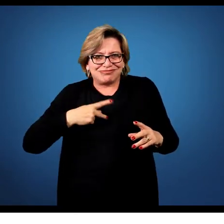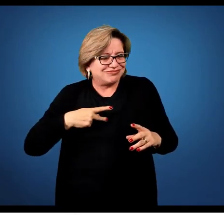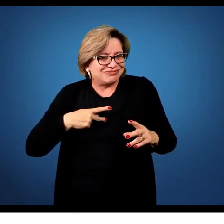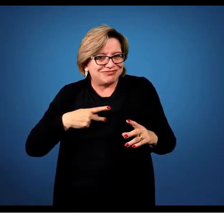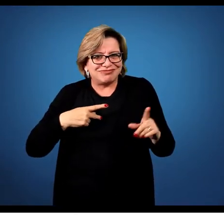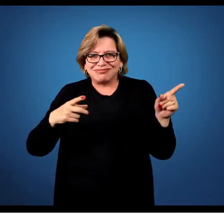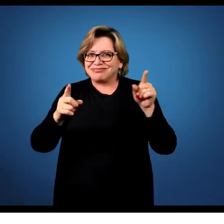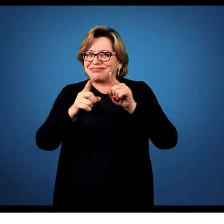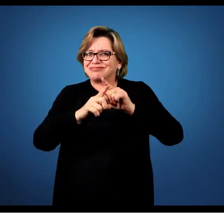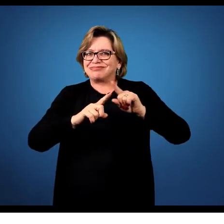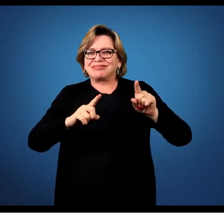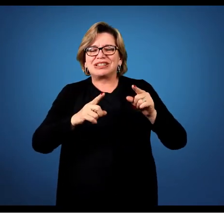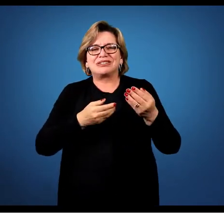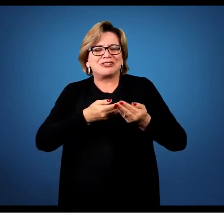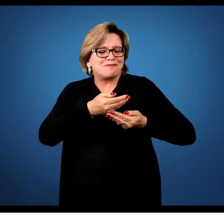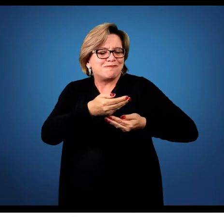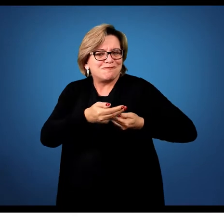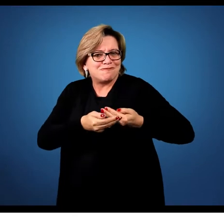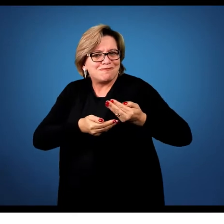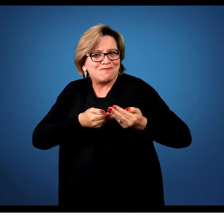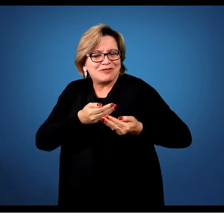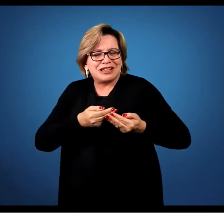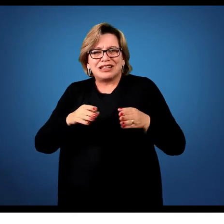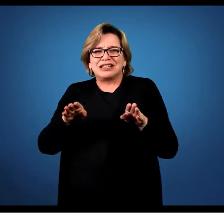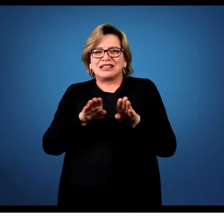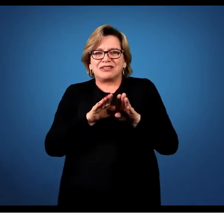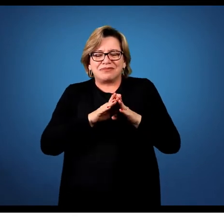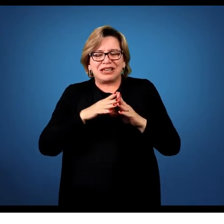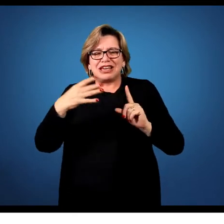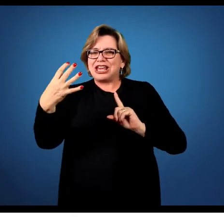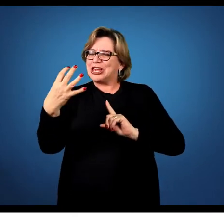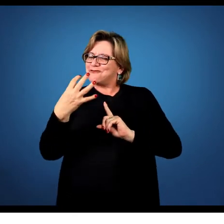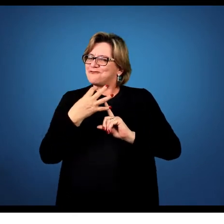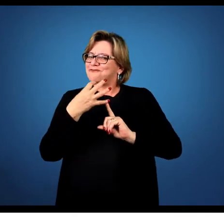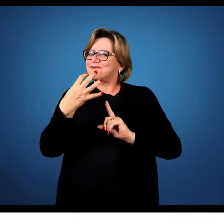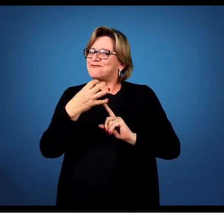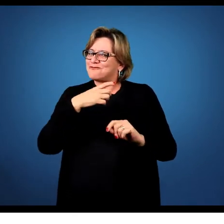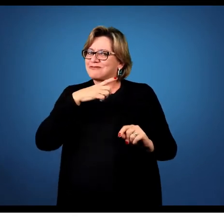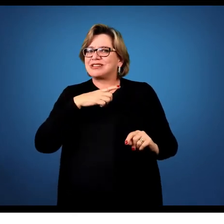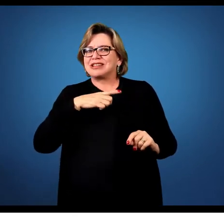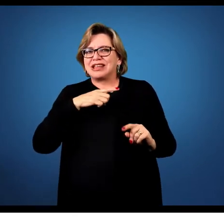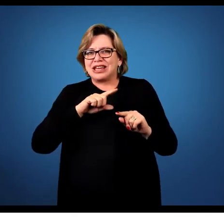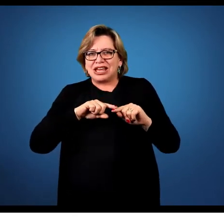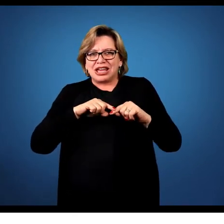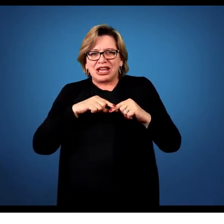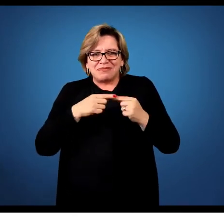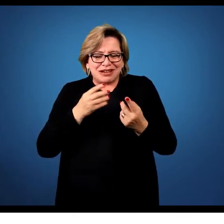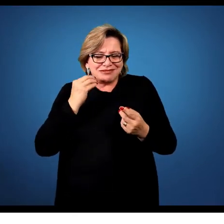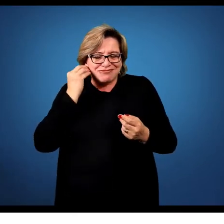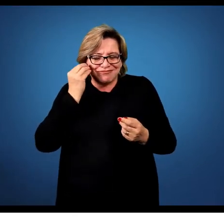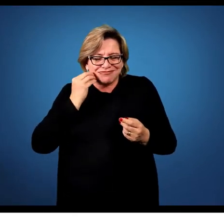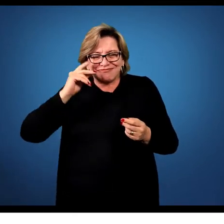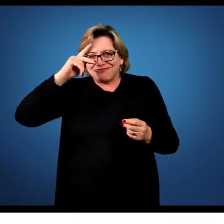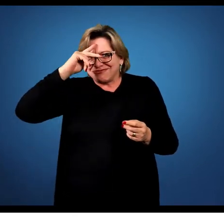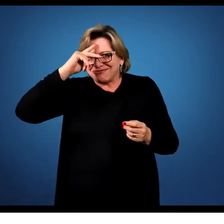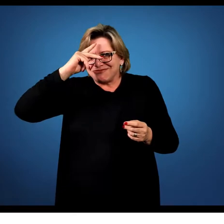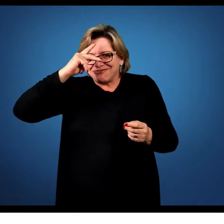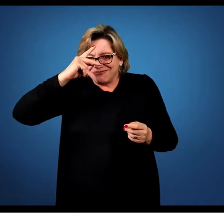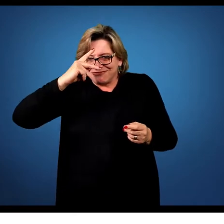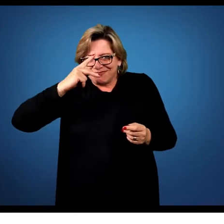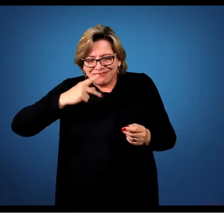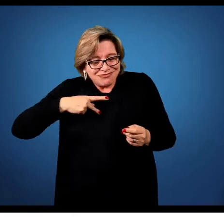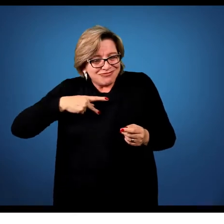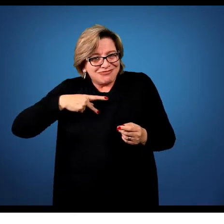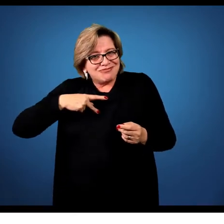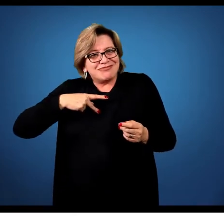Então ele vai se relacionar, ele recebe influências do meio, mas aonde acontece esse processo é no indivíduo.